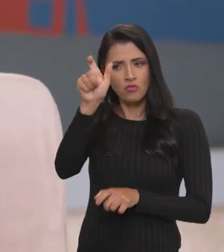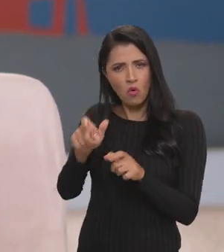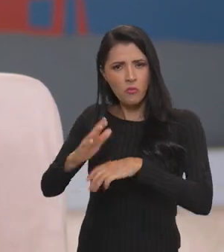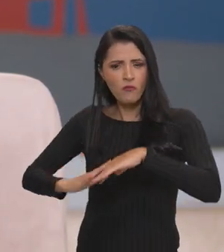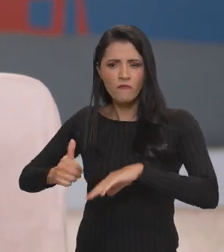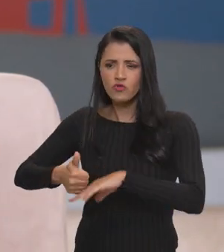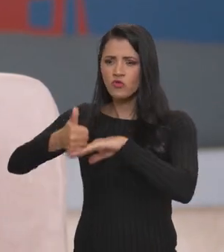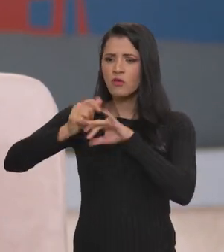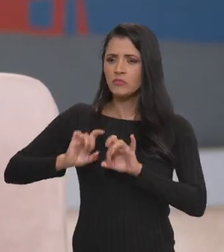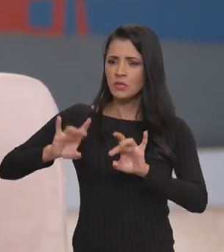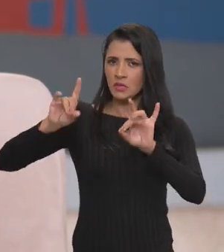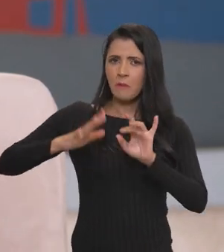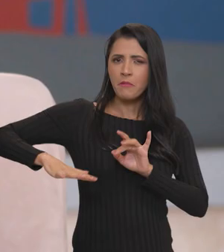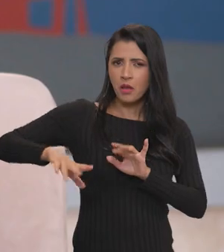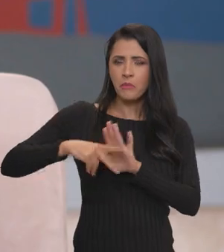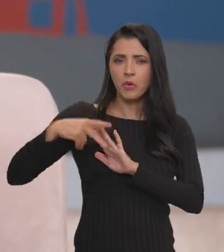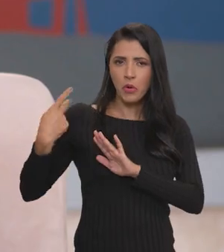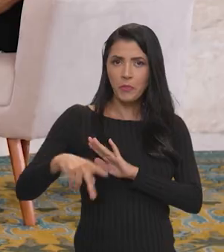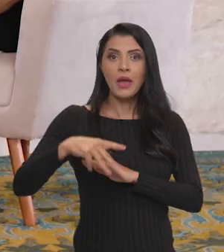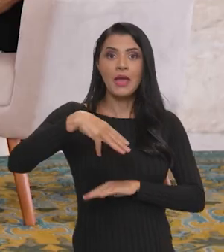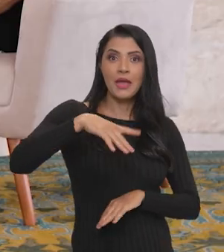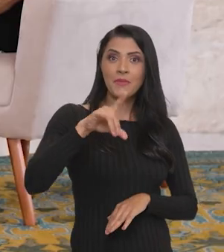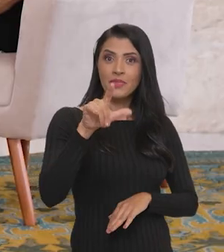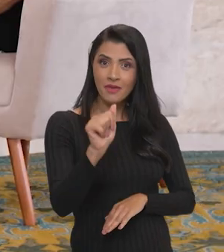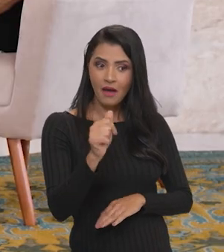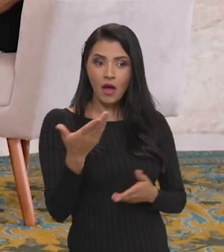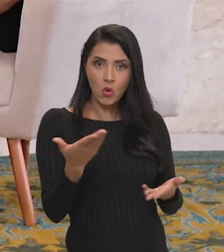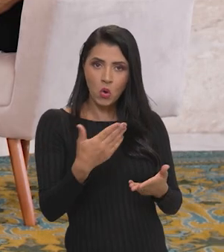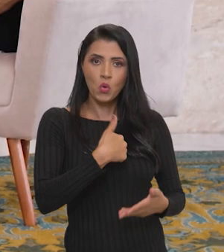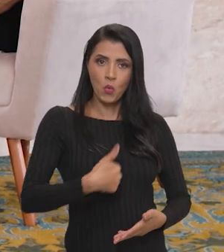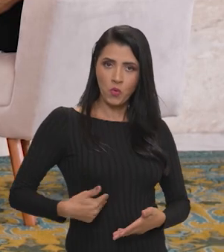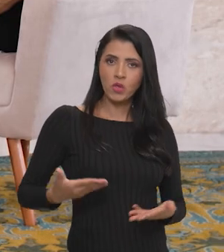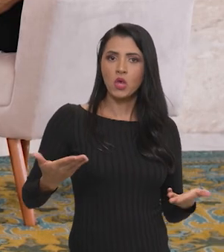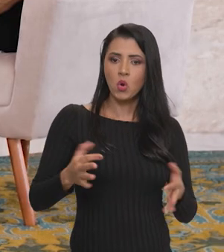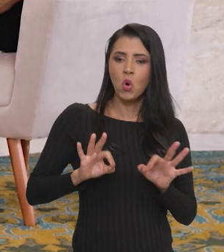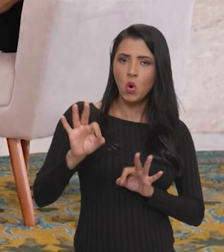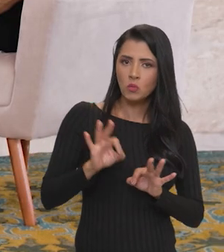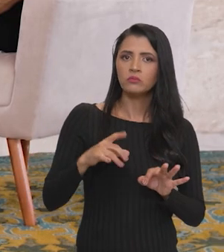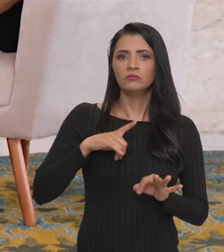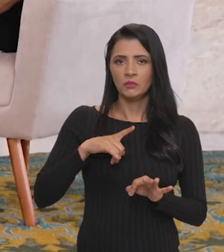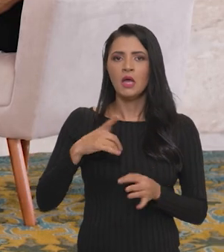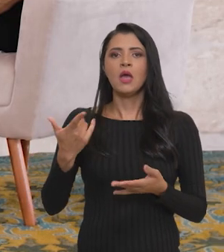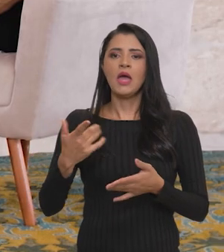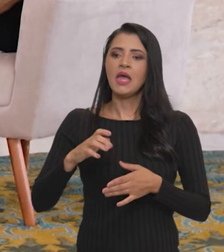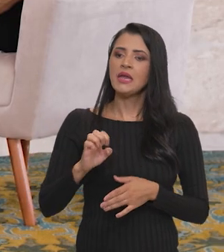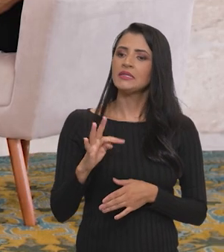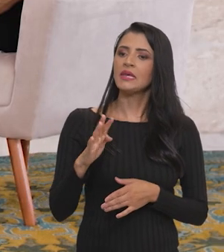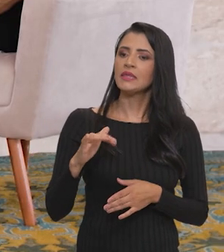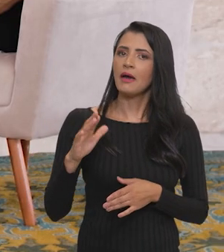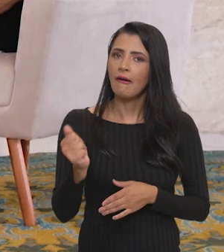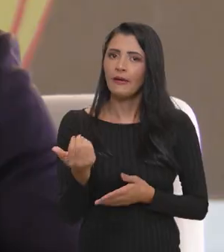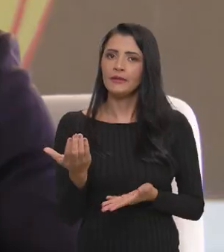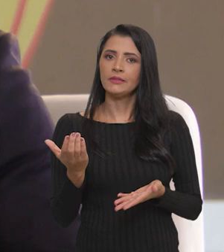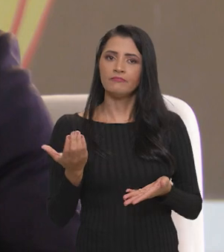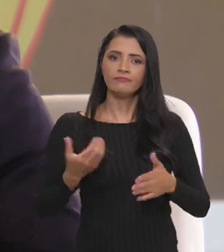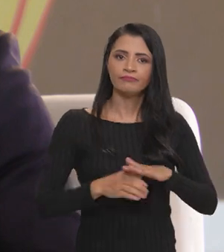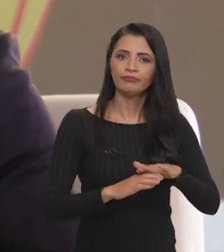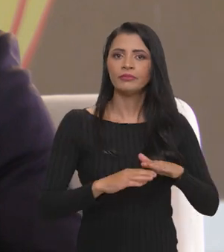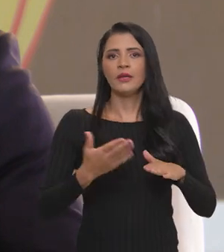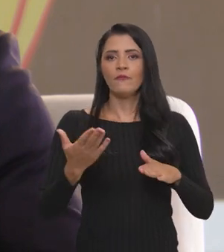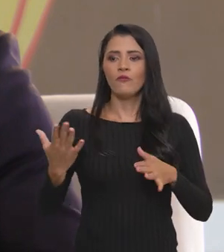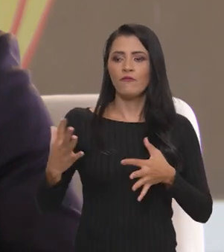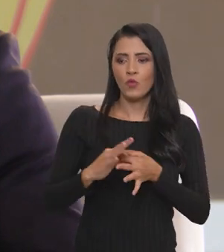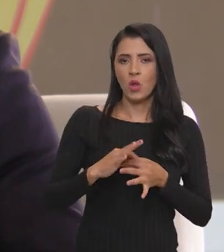especialistas da área. A UMDA, nessa nova configuração de governo, ela veio com as estatais do abastecimento, foram